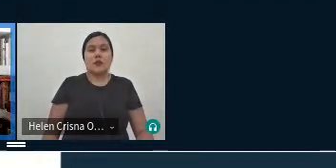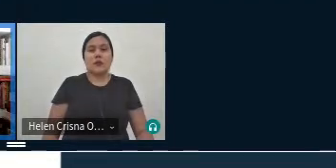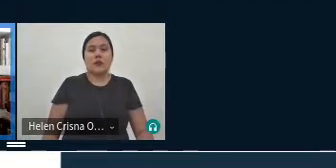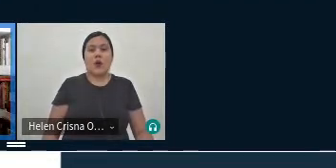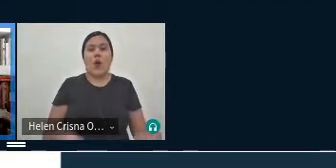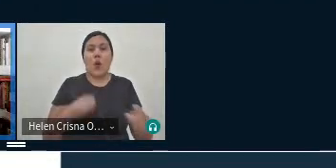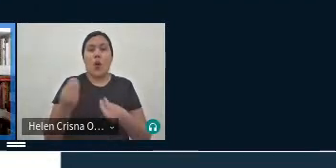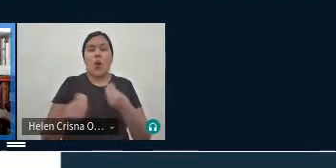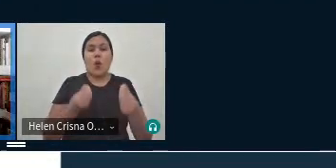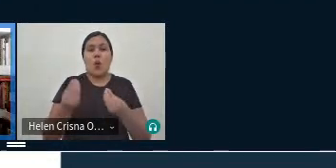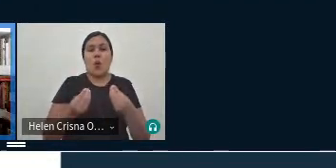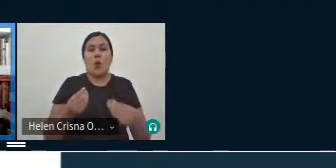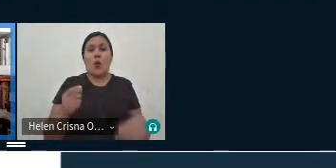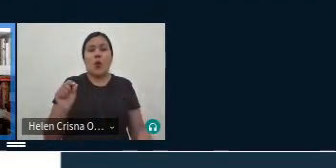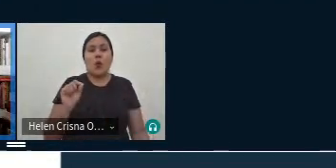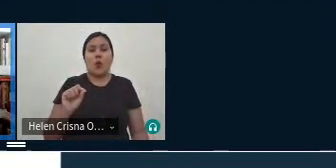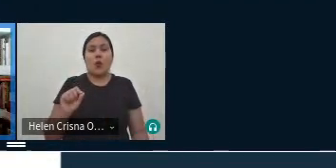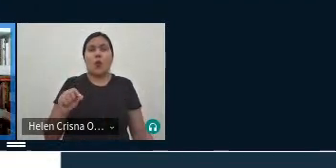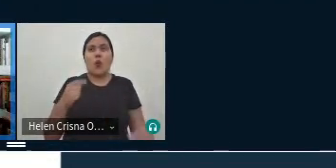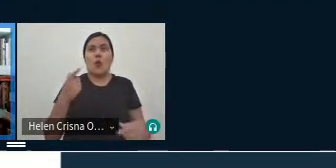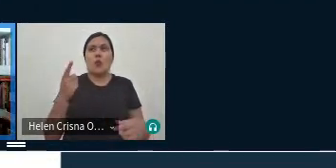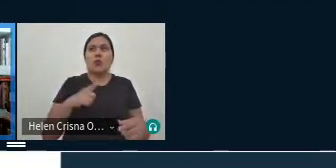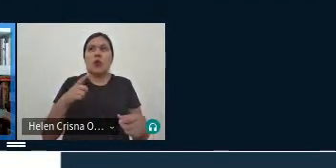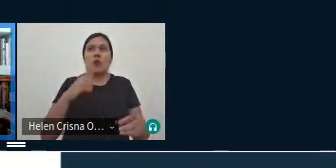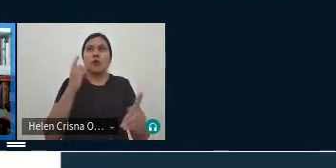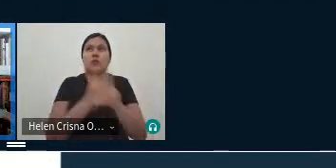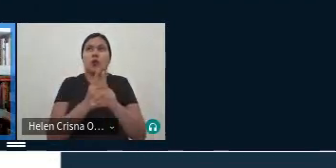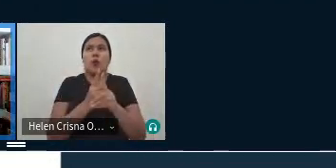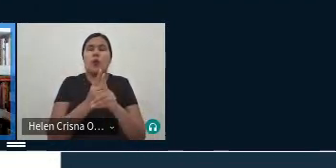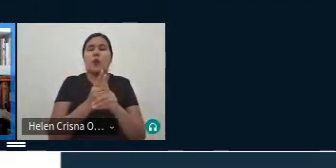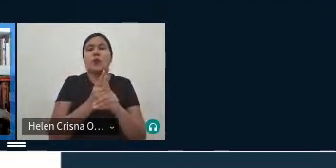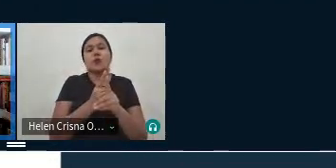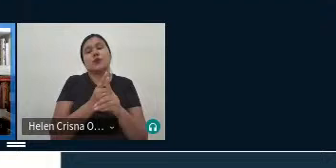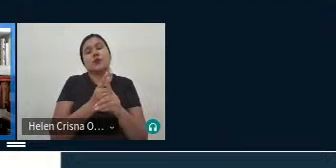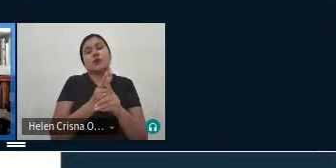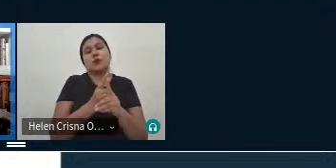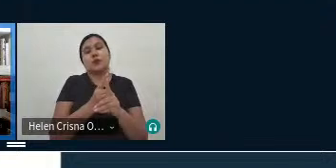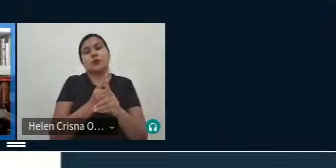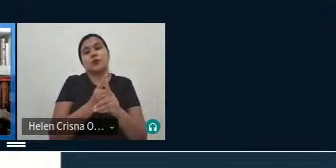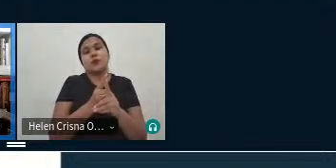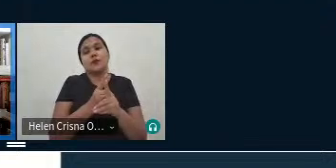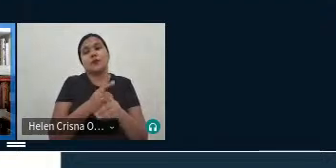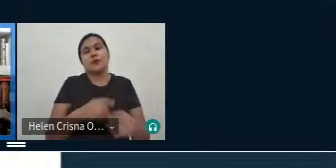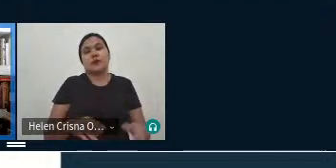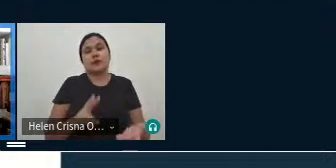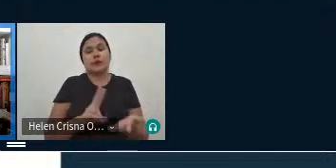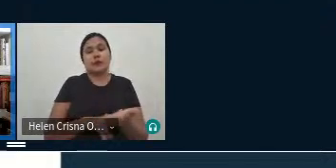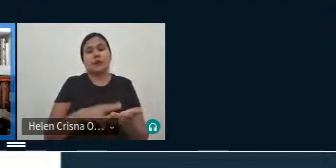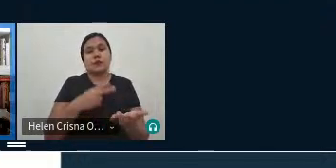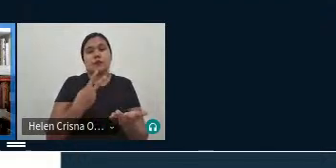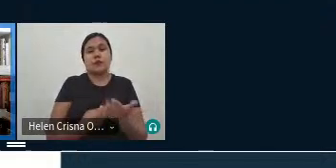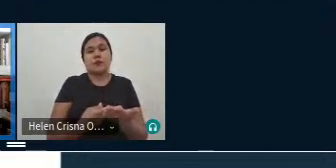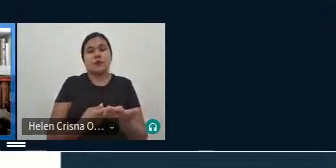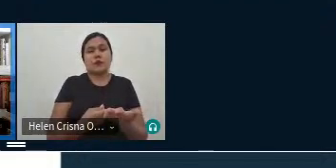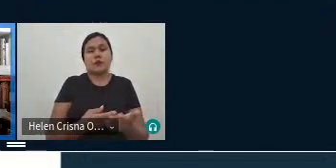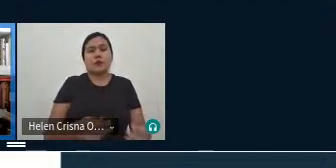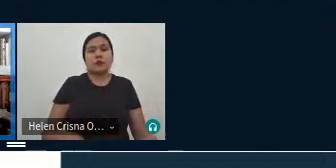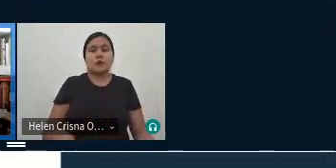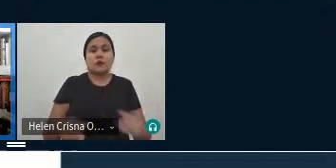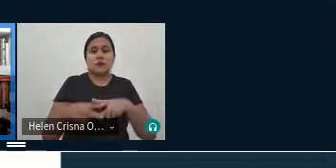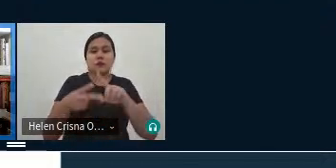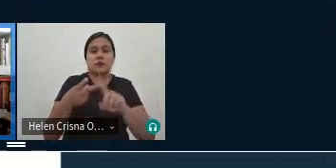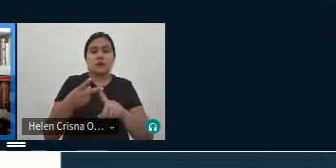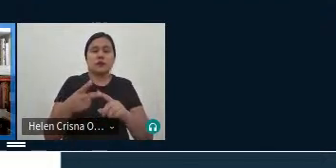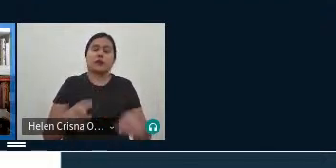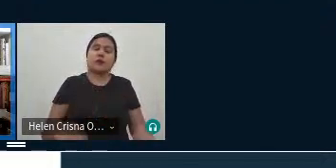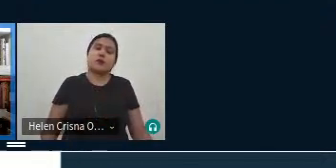como né que houve esse encontro de que maneira que houve esse encontro entre as essas esses